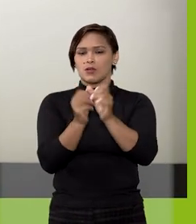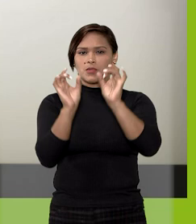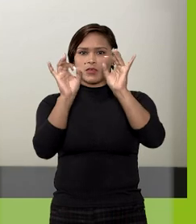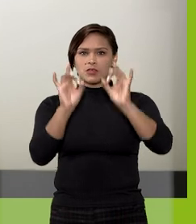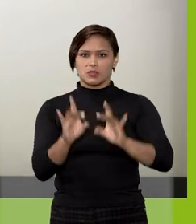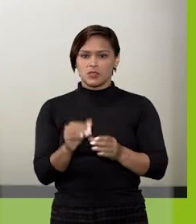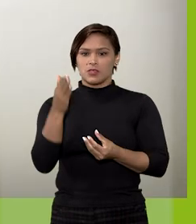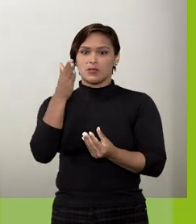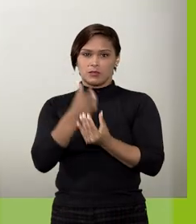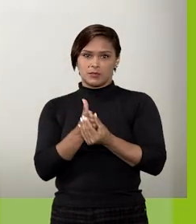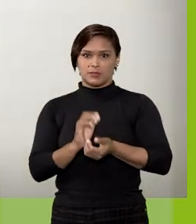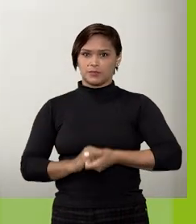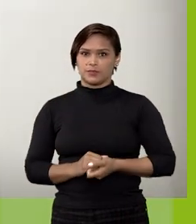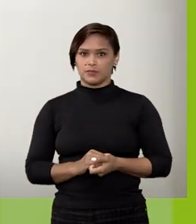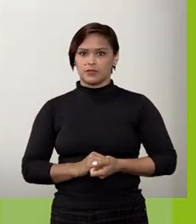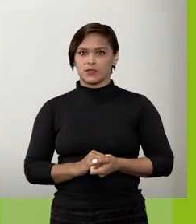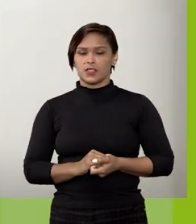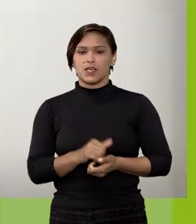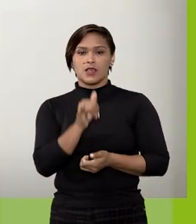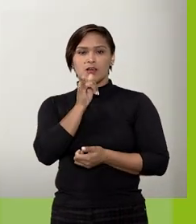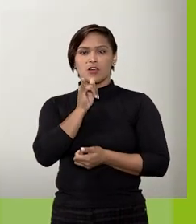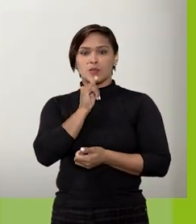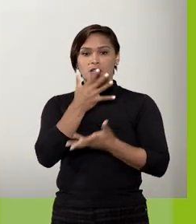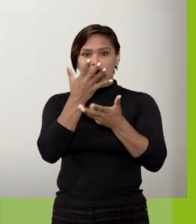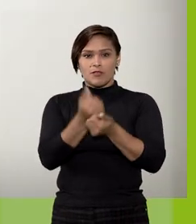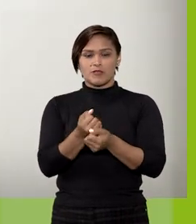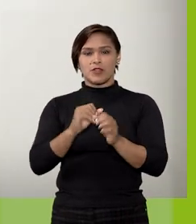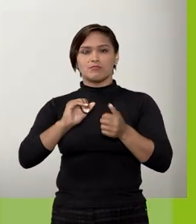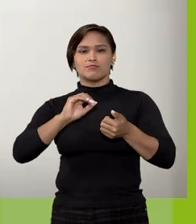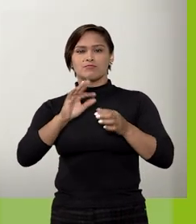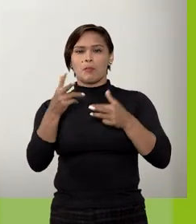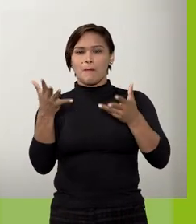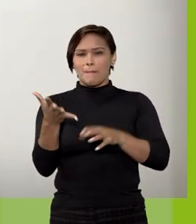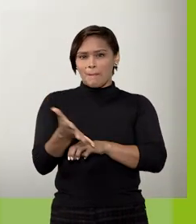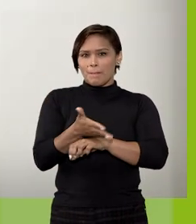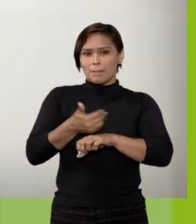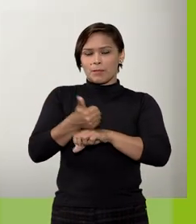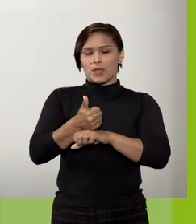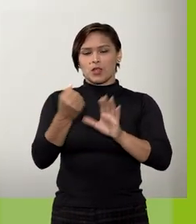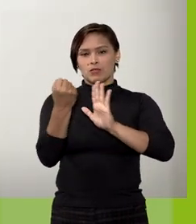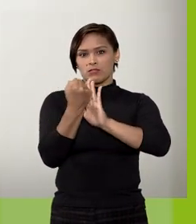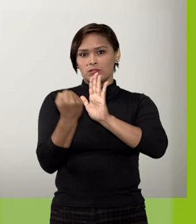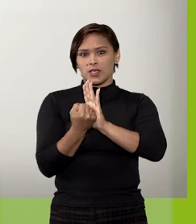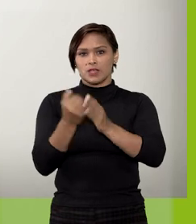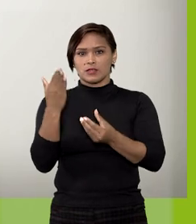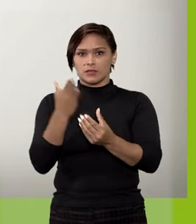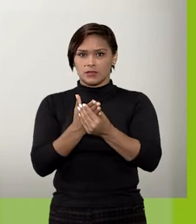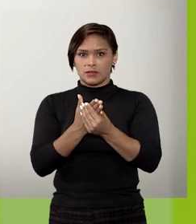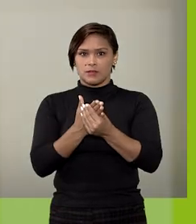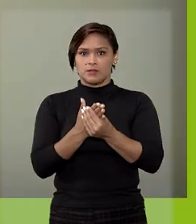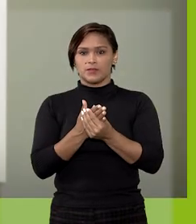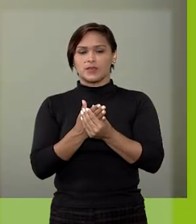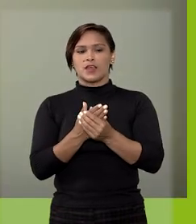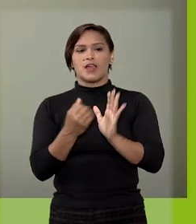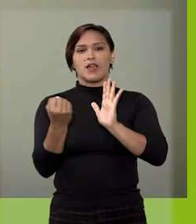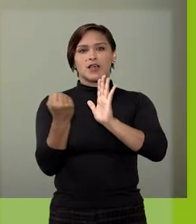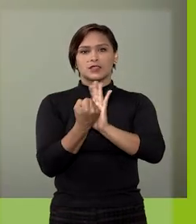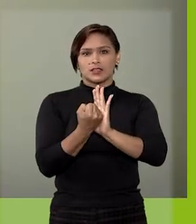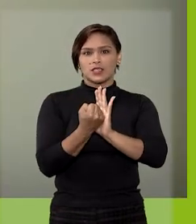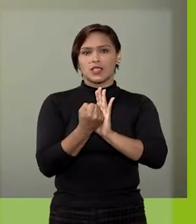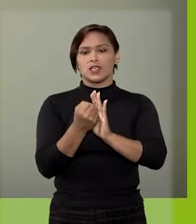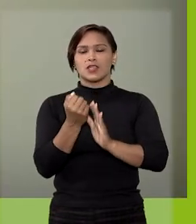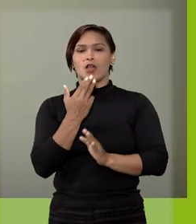especiais em processos. Como exemplo, vamos personalizar o quadro Marcadores em Processos. Habilite as tags